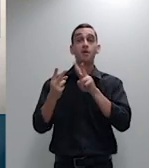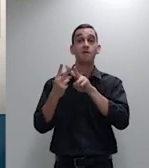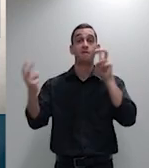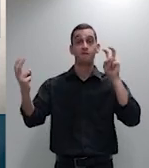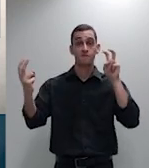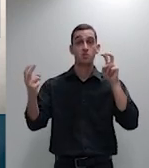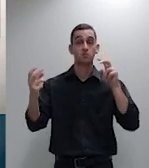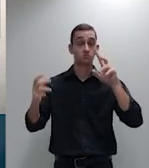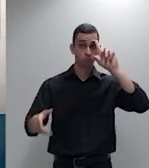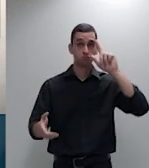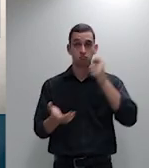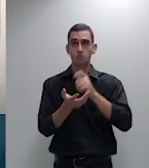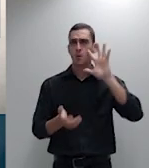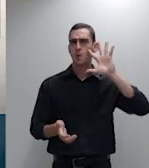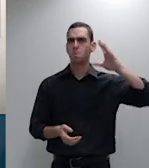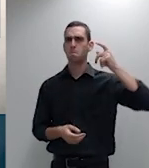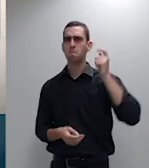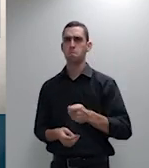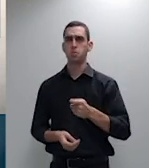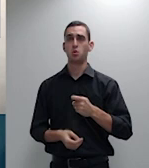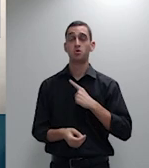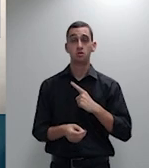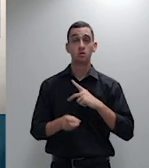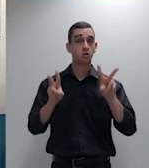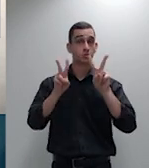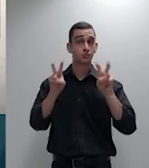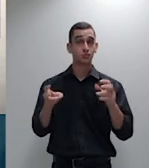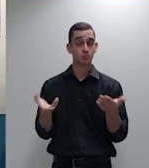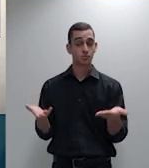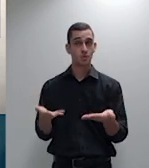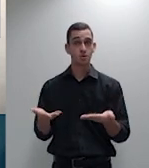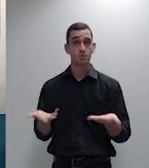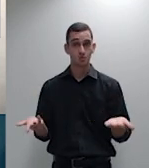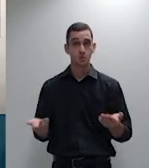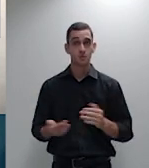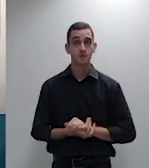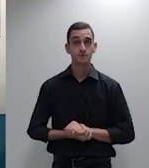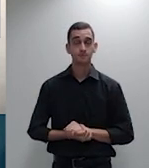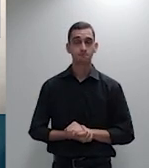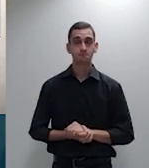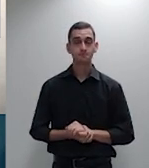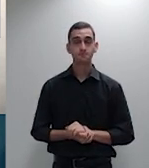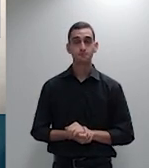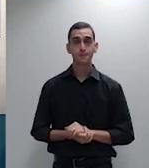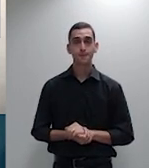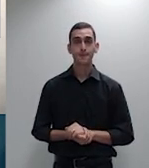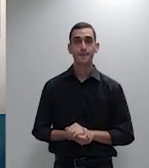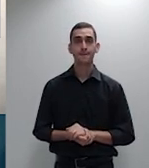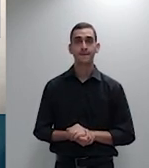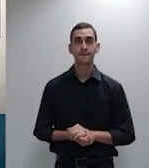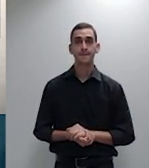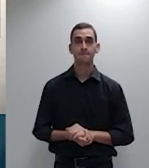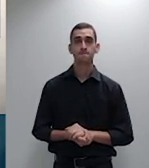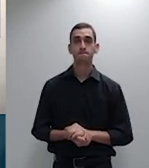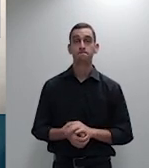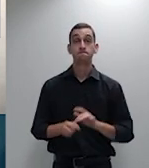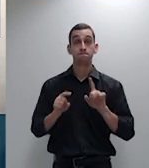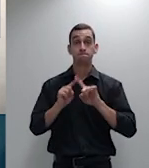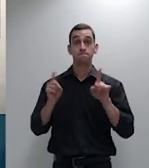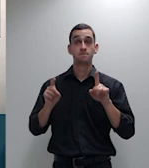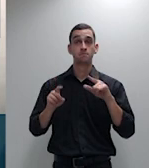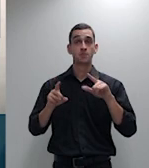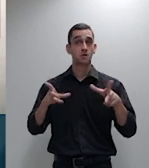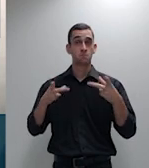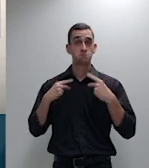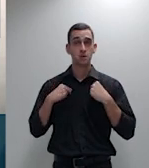a respeito dele mas com relação de todo modo ao mérito da inversão do